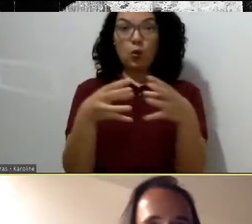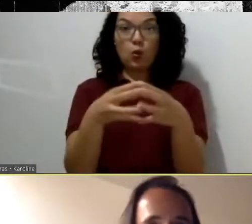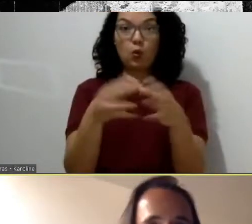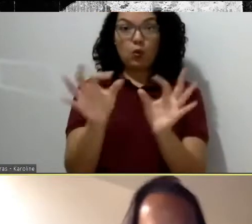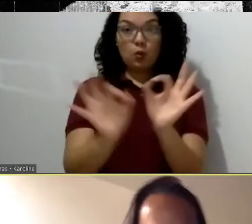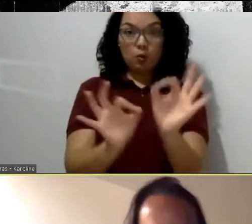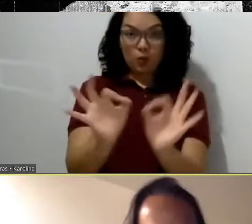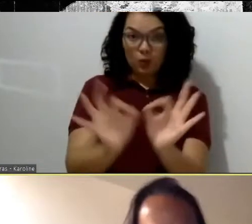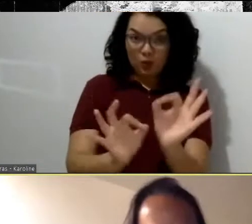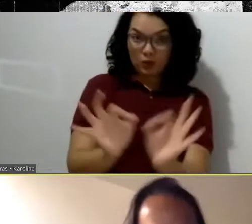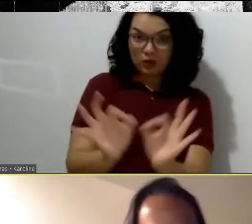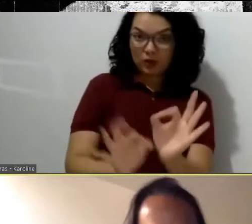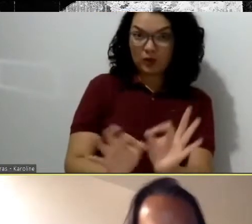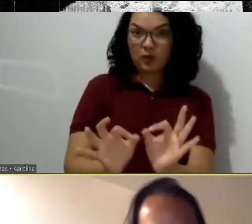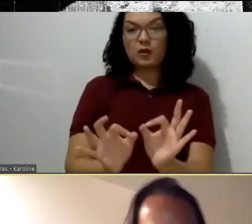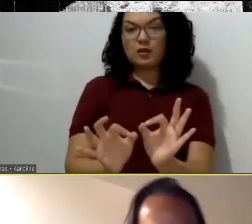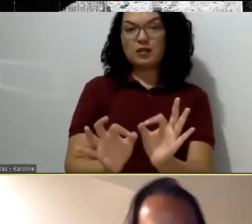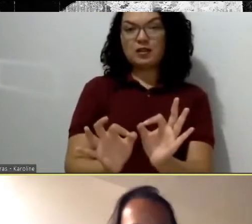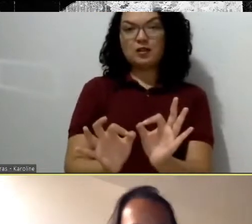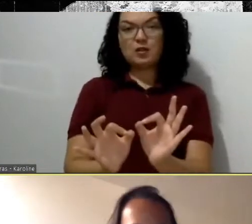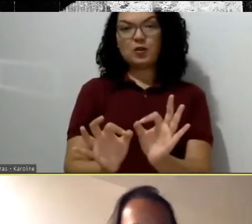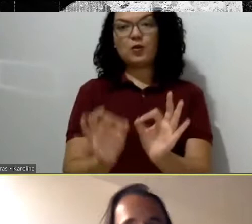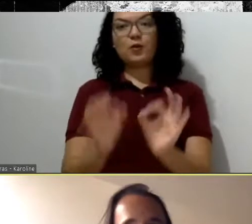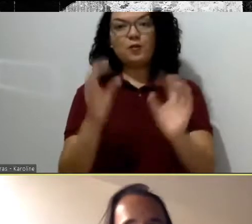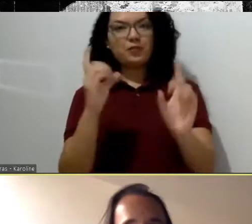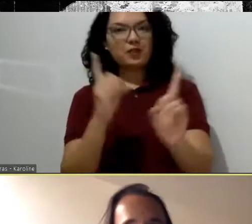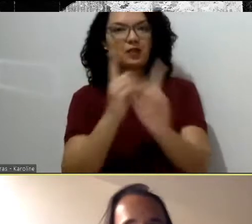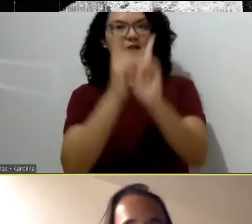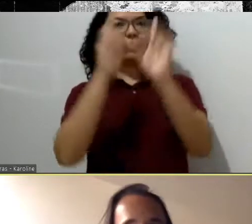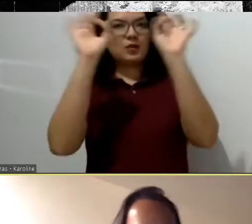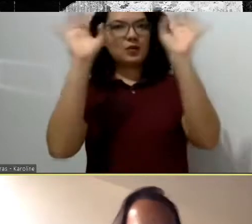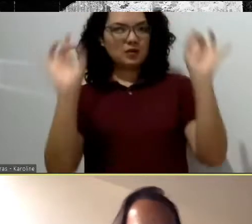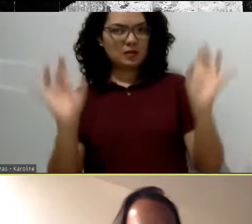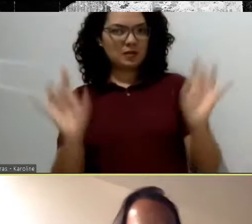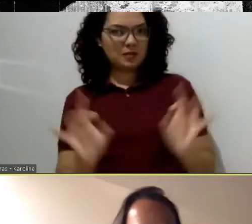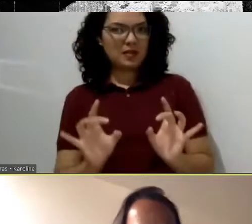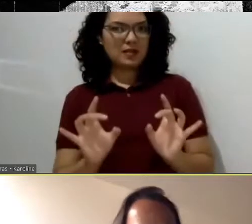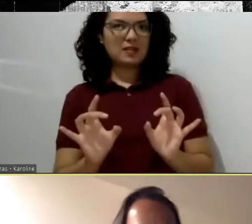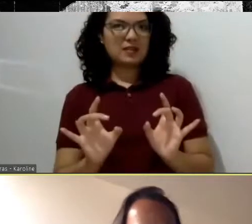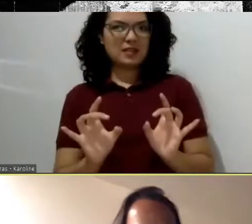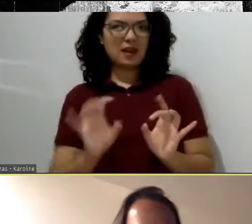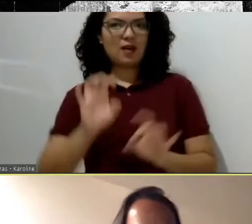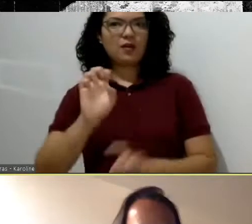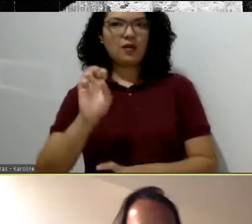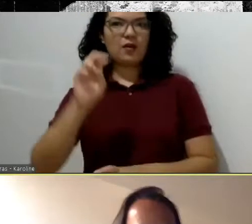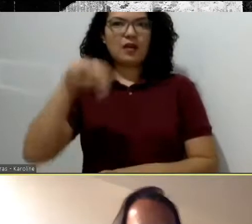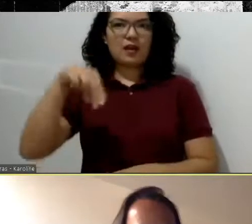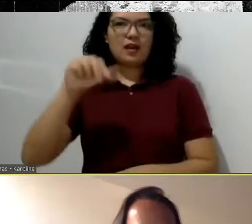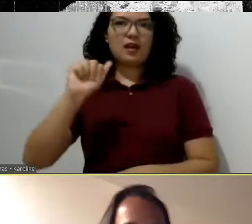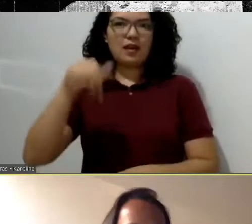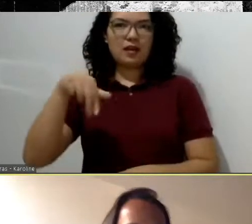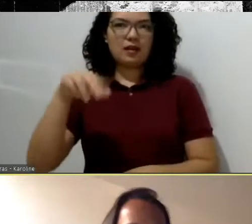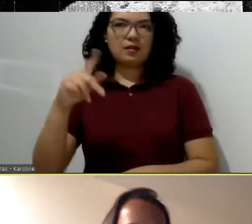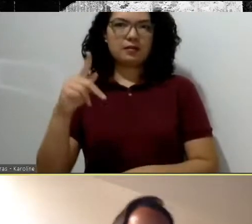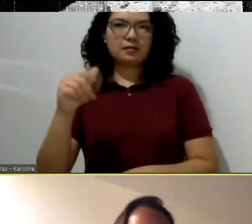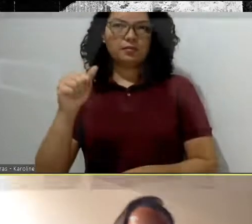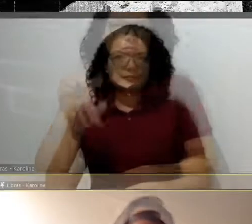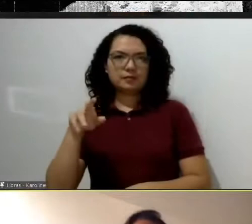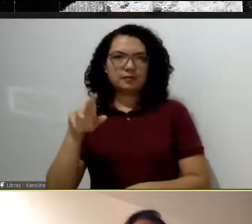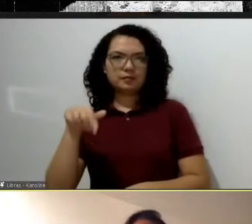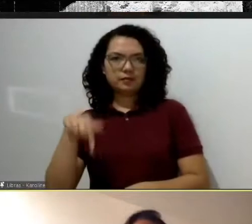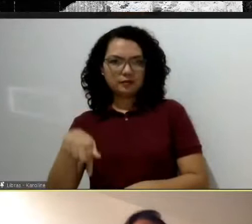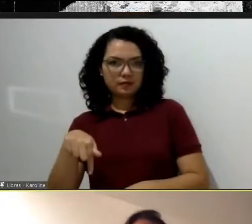a Daniel Mangavieira, que creo que não foi uma parte do Comitê, mas sei que ele me propôs para esta